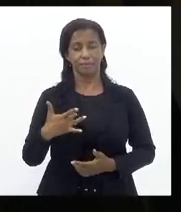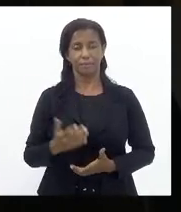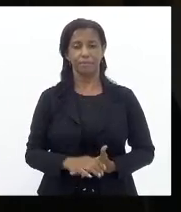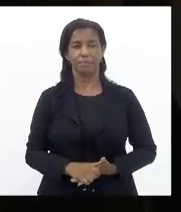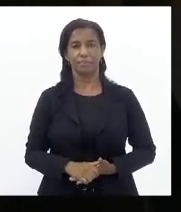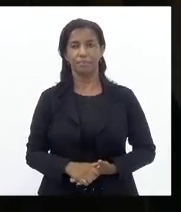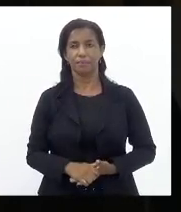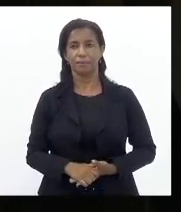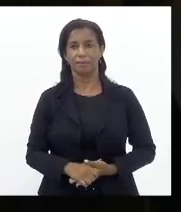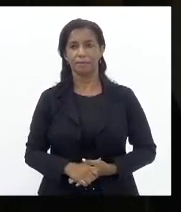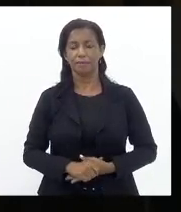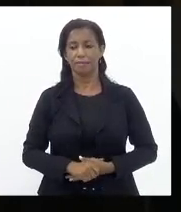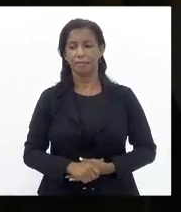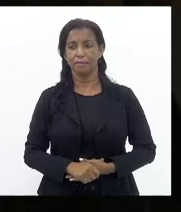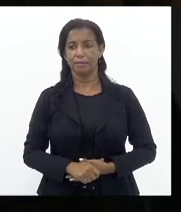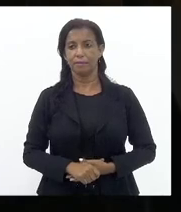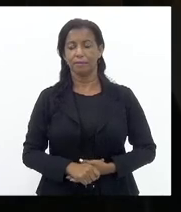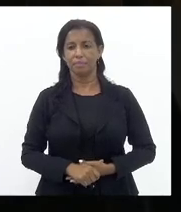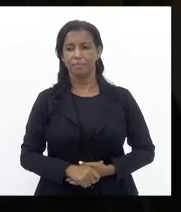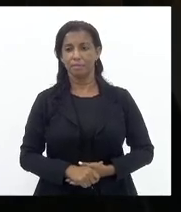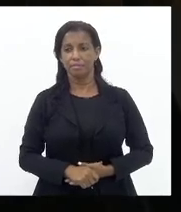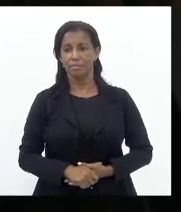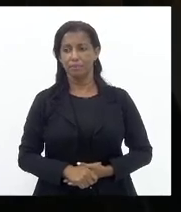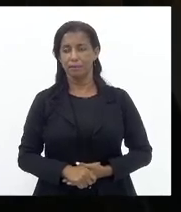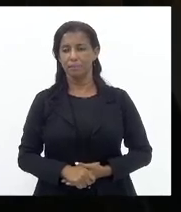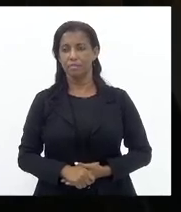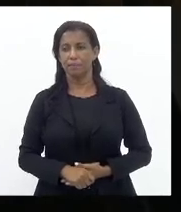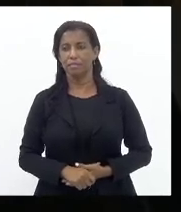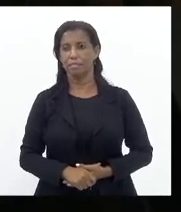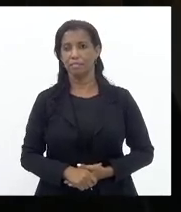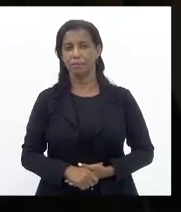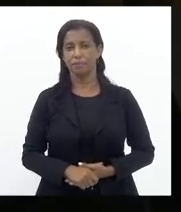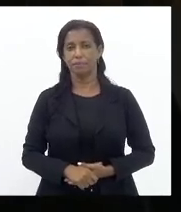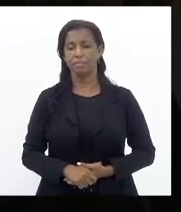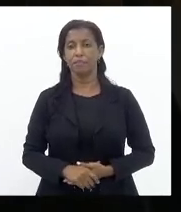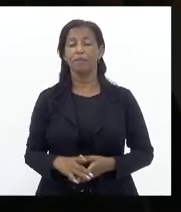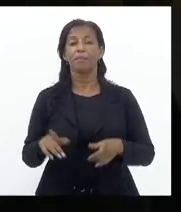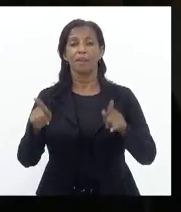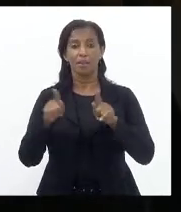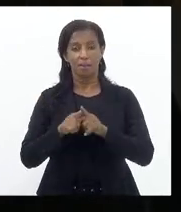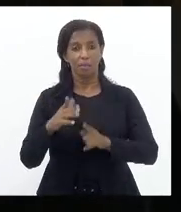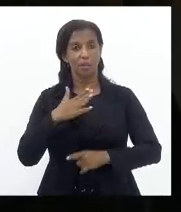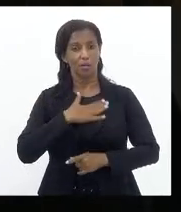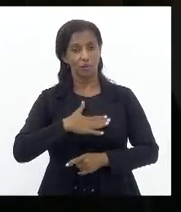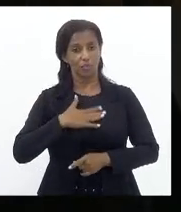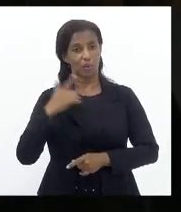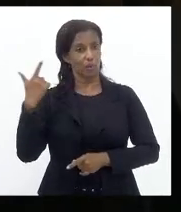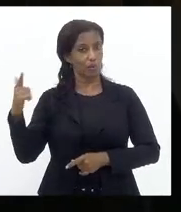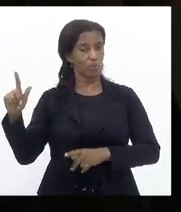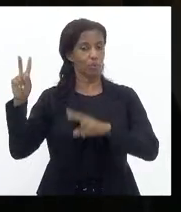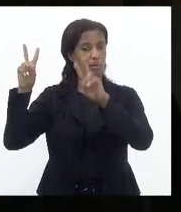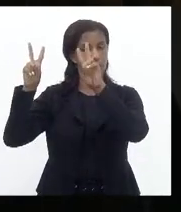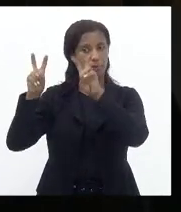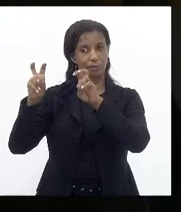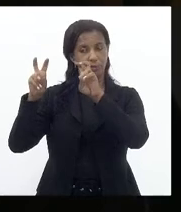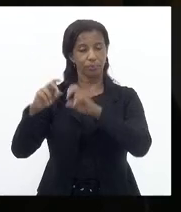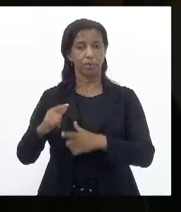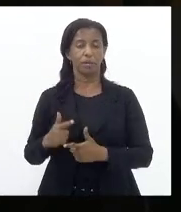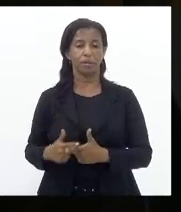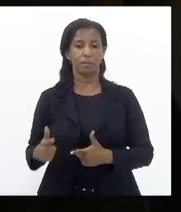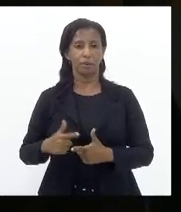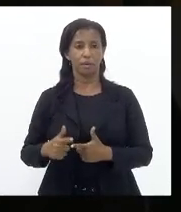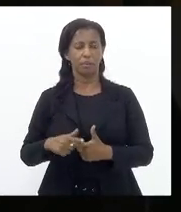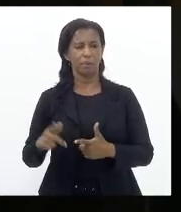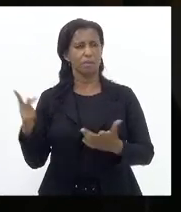E eu gostaria Aqui de falar Também de um outro assunto Que é um problema